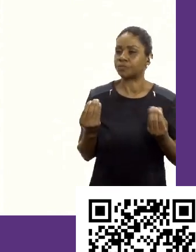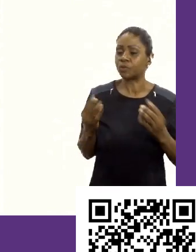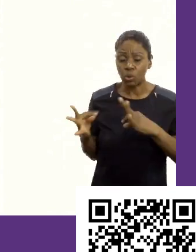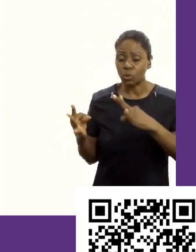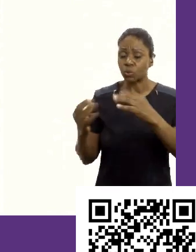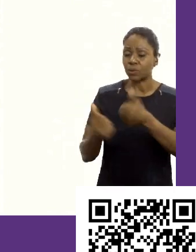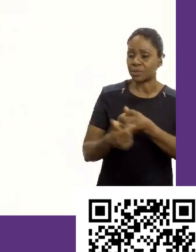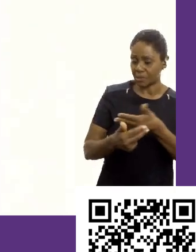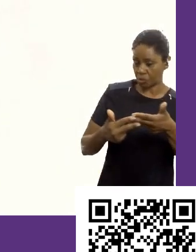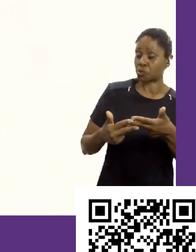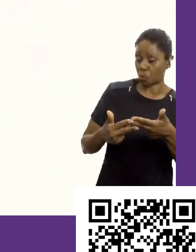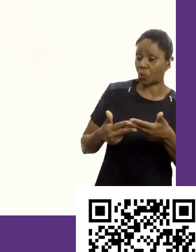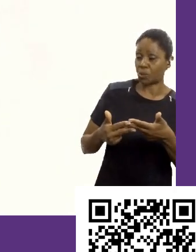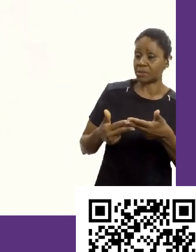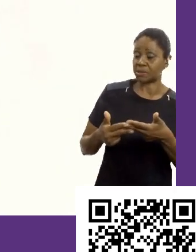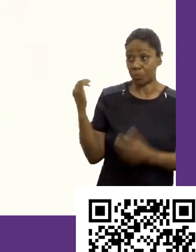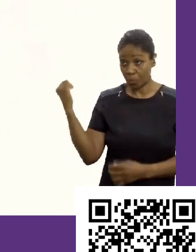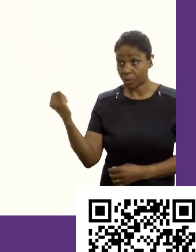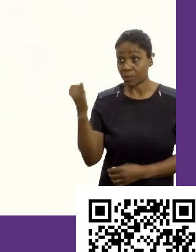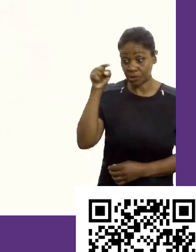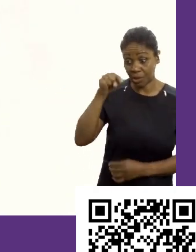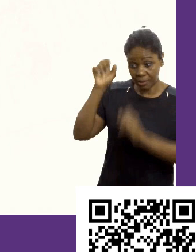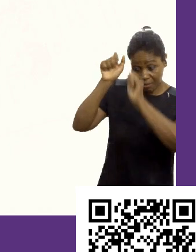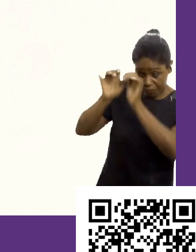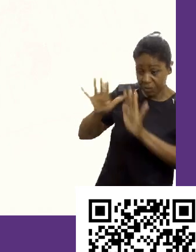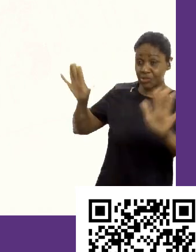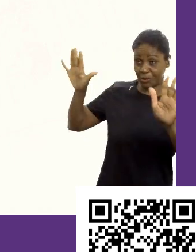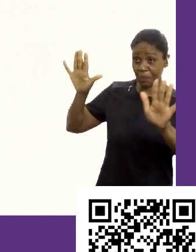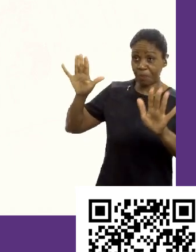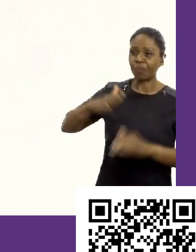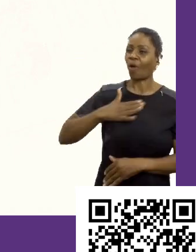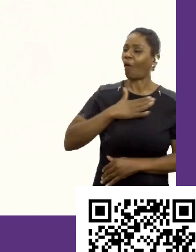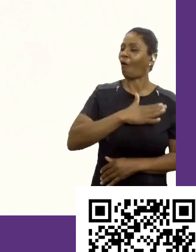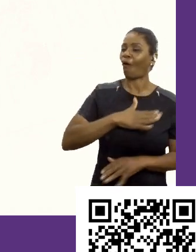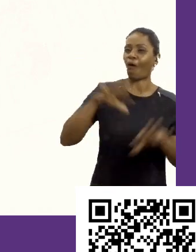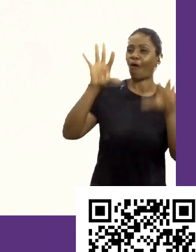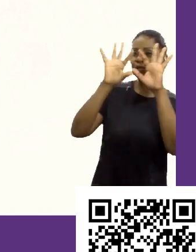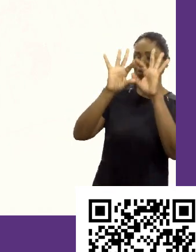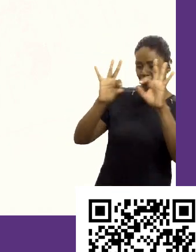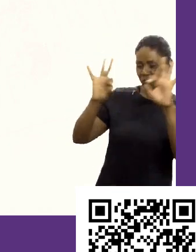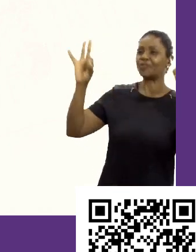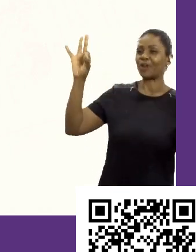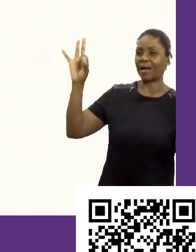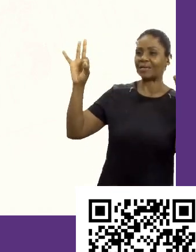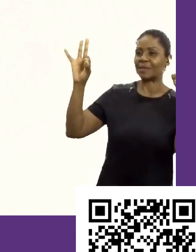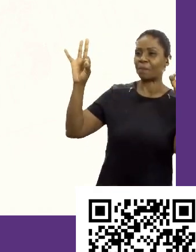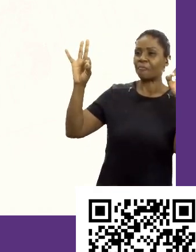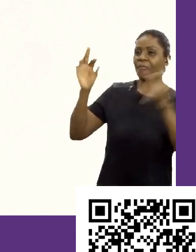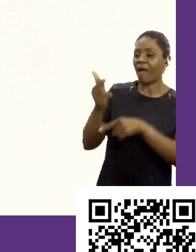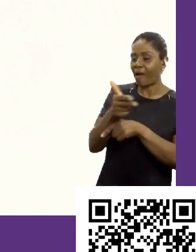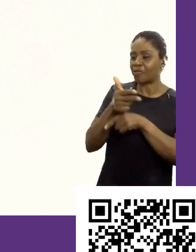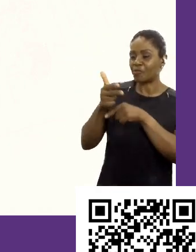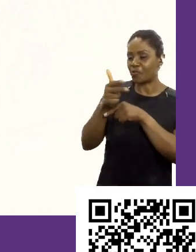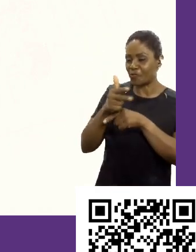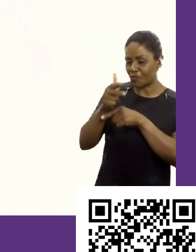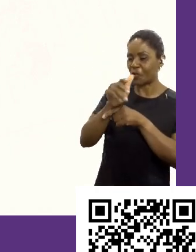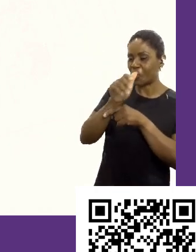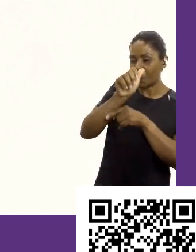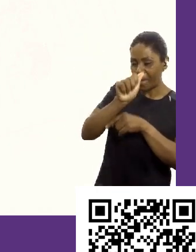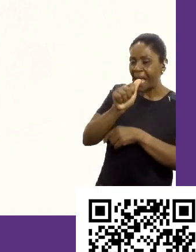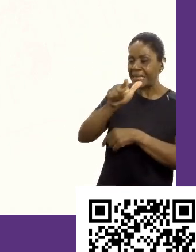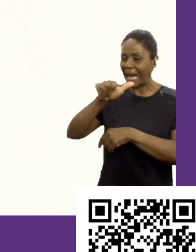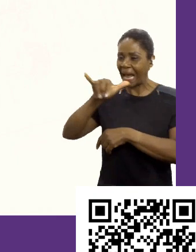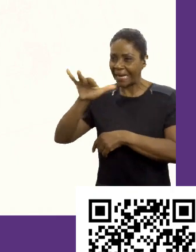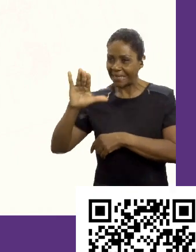isso tem a ver aqui. Eu gosto muito dessa frase, que é de um filme, da Alice no País das Maravilhas.